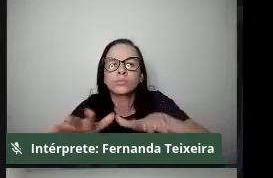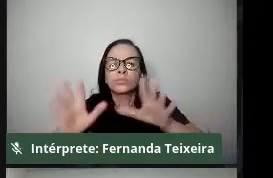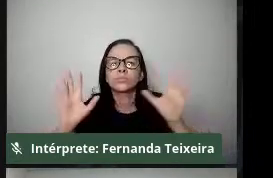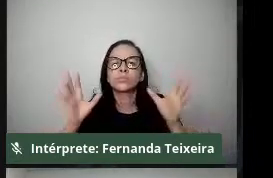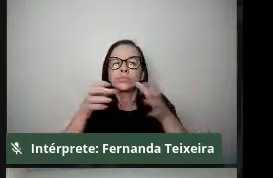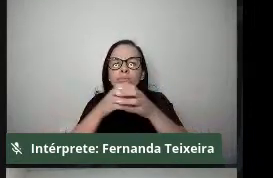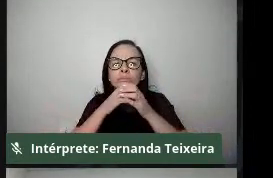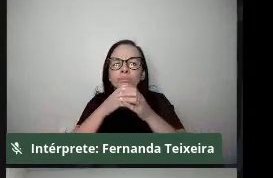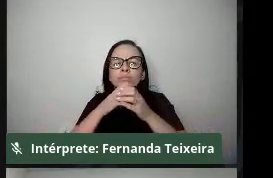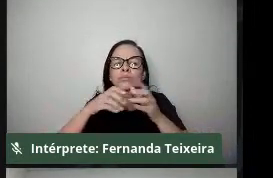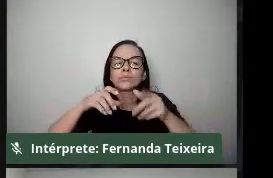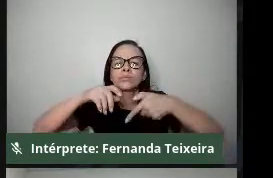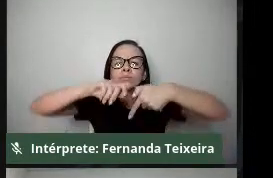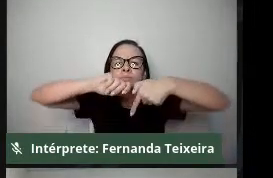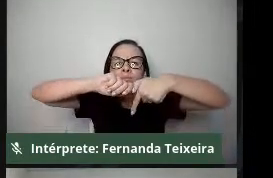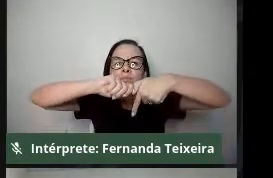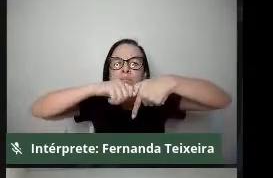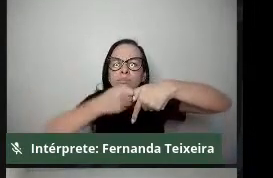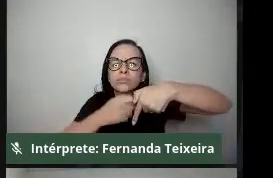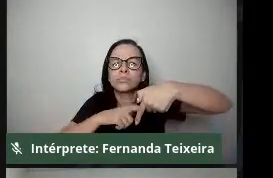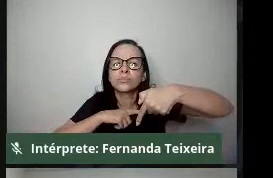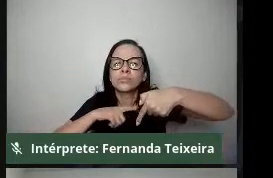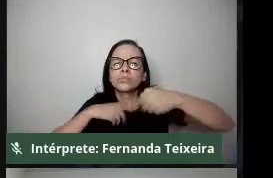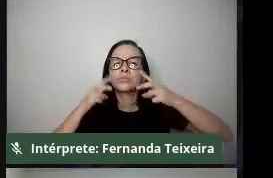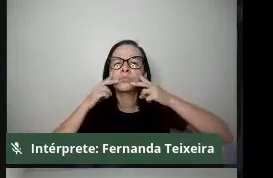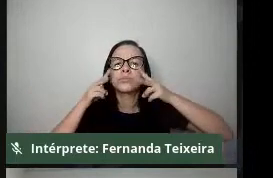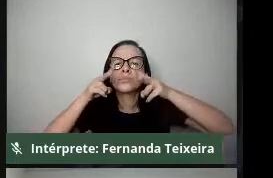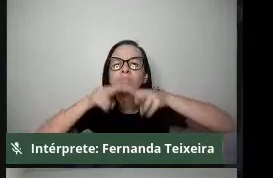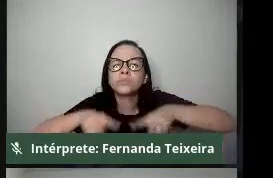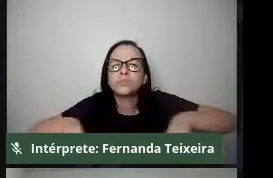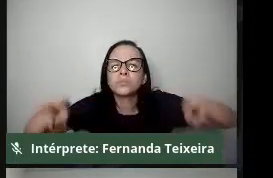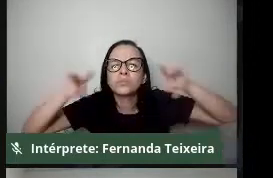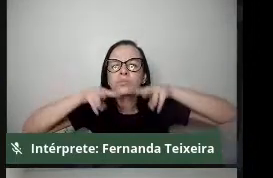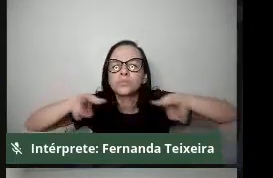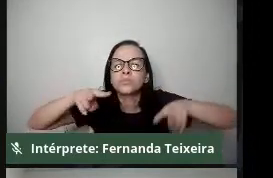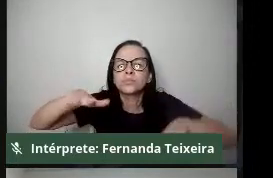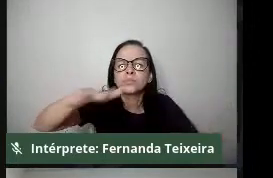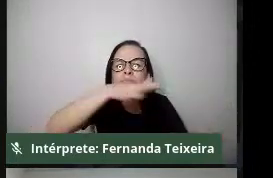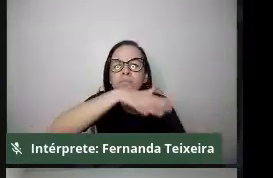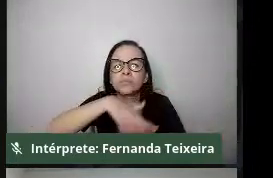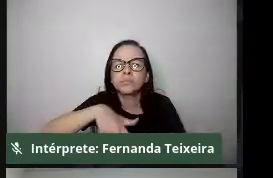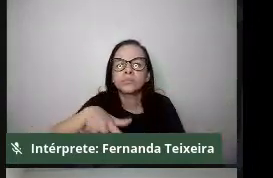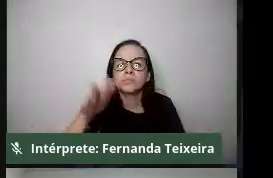fazer com que essas comunidades tenham a visibilidade no plano nacional. Por favor, Rona.